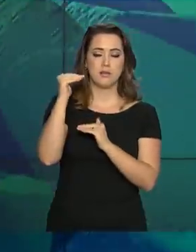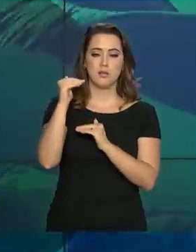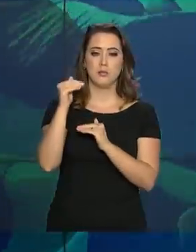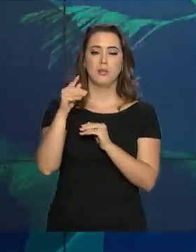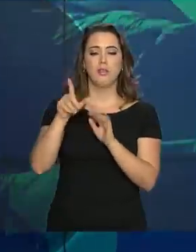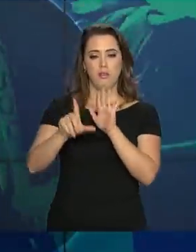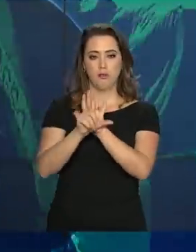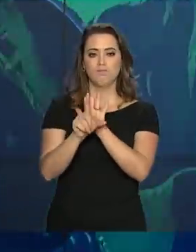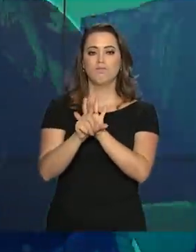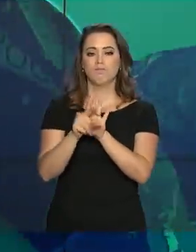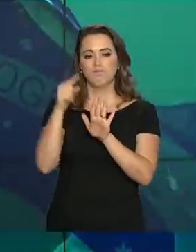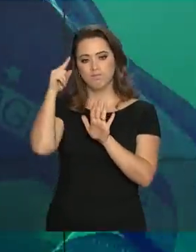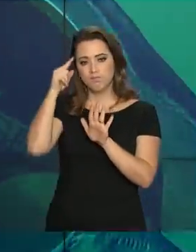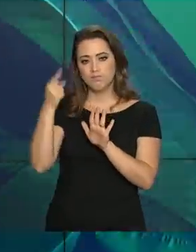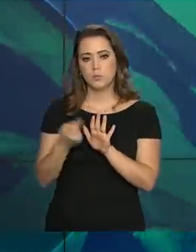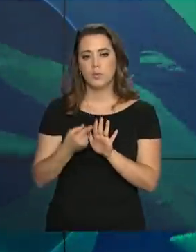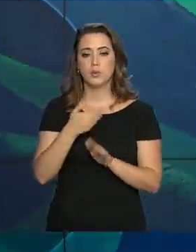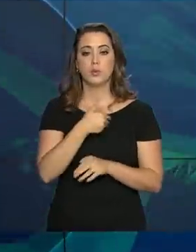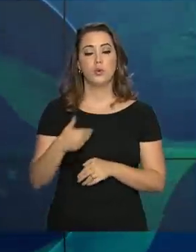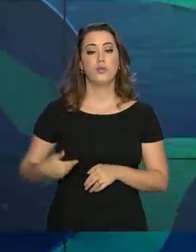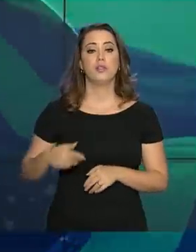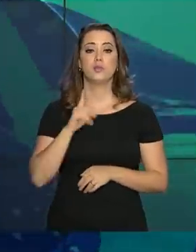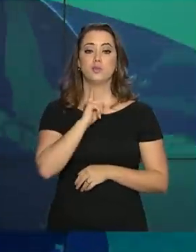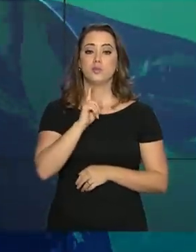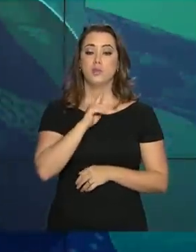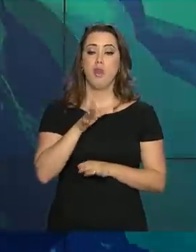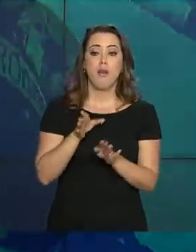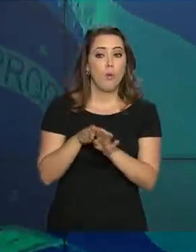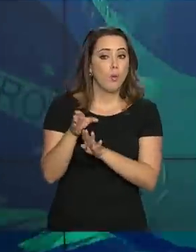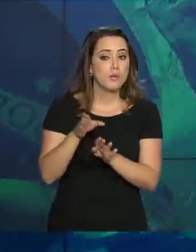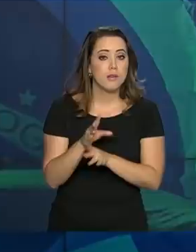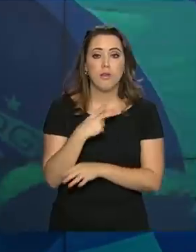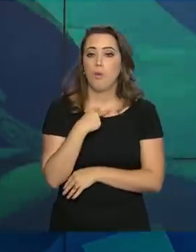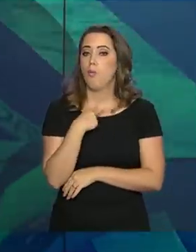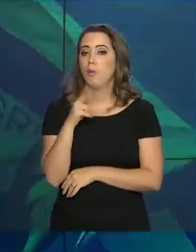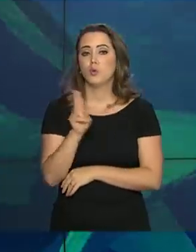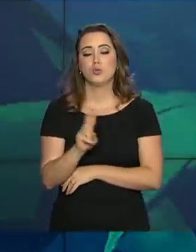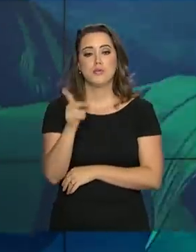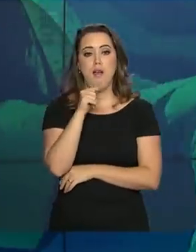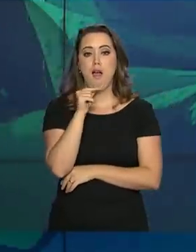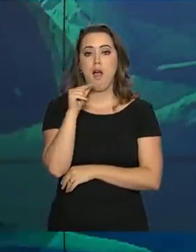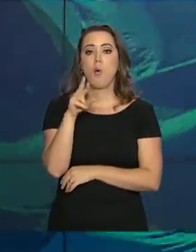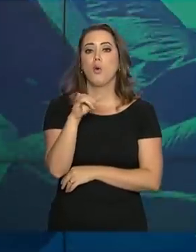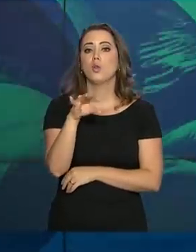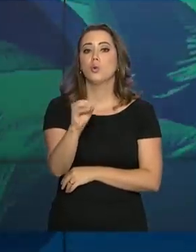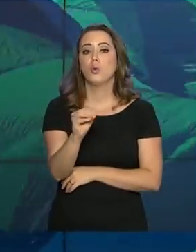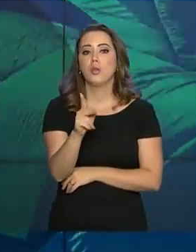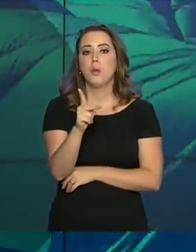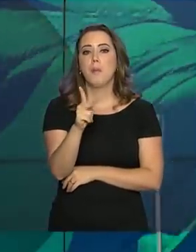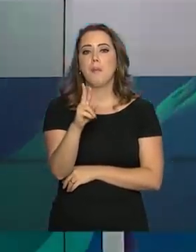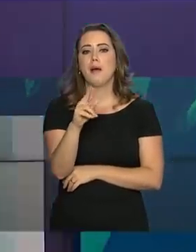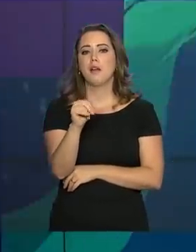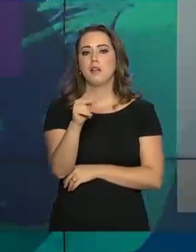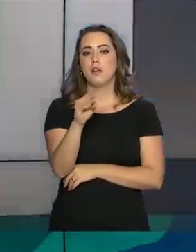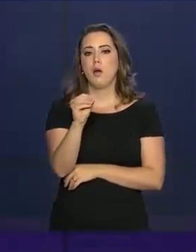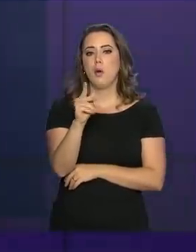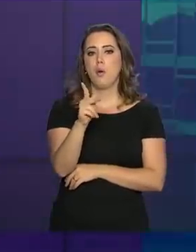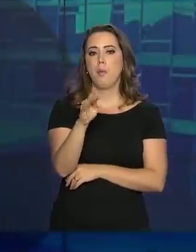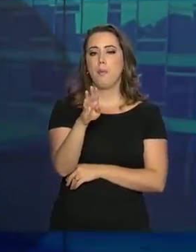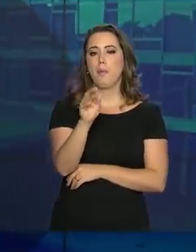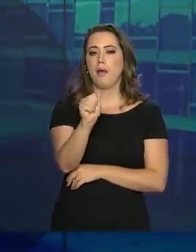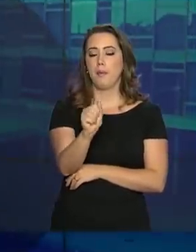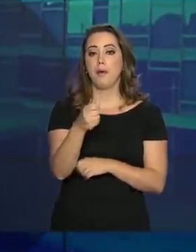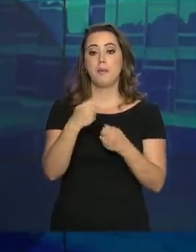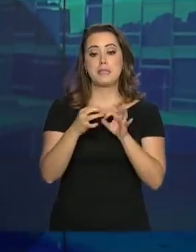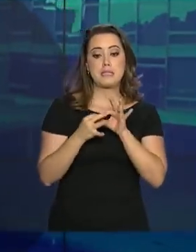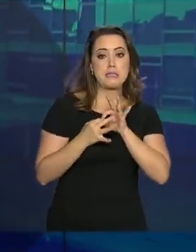O governo de Minas Gerais orientou que a população não use a água do rio Paralpeba. Deve ser respeitada ainda uma área de